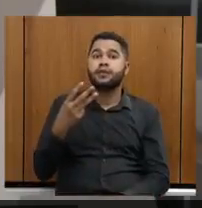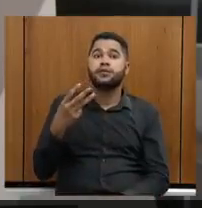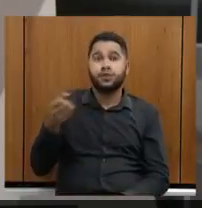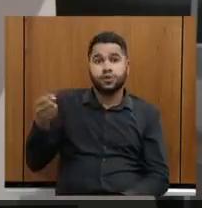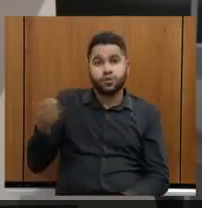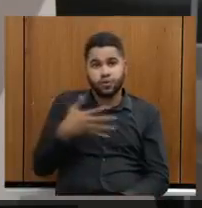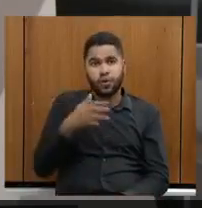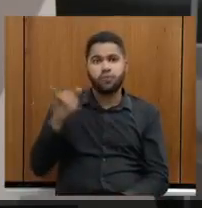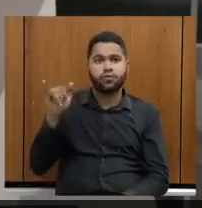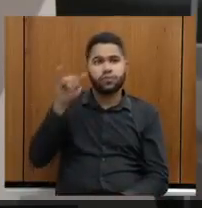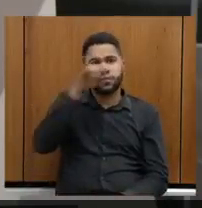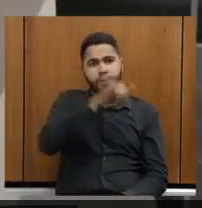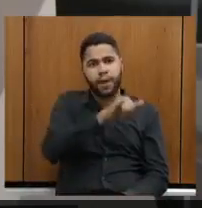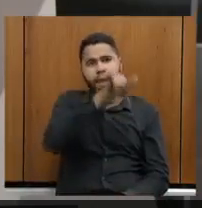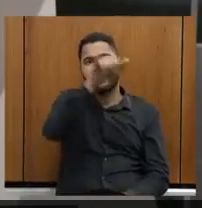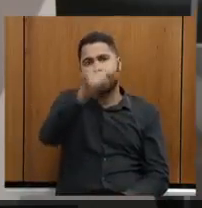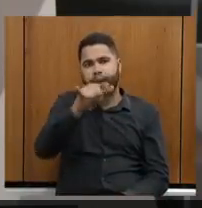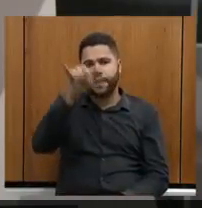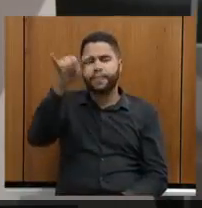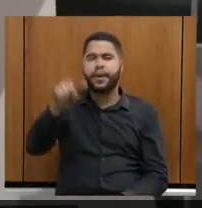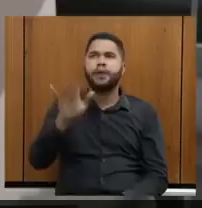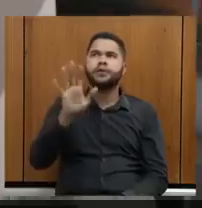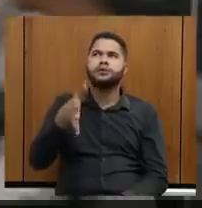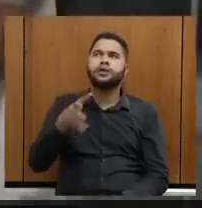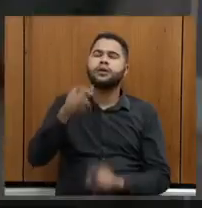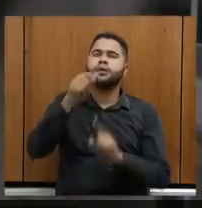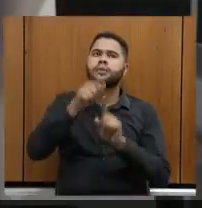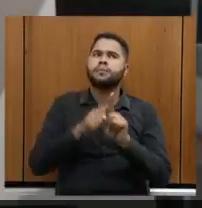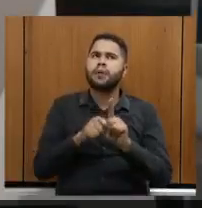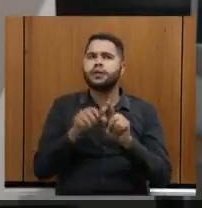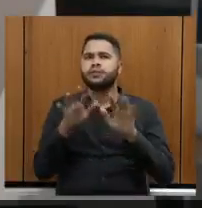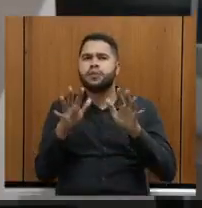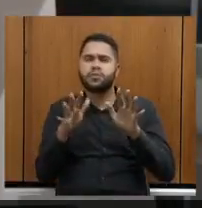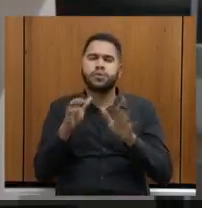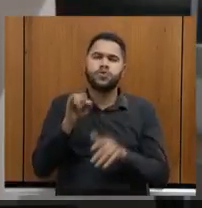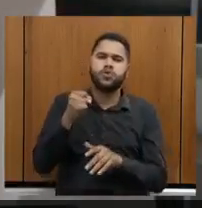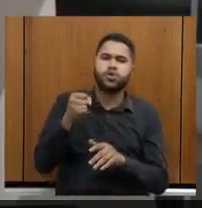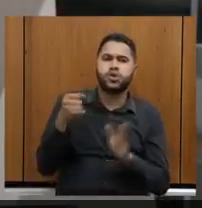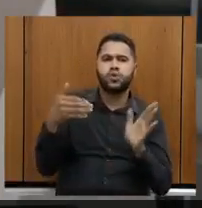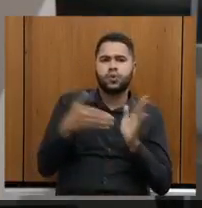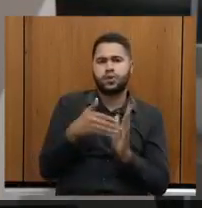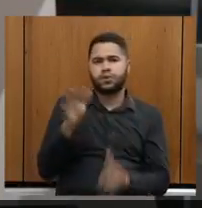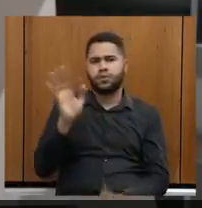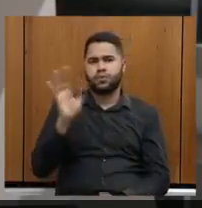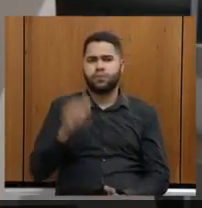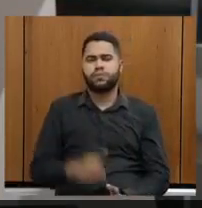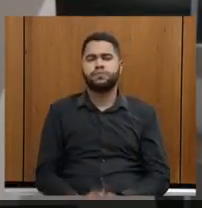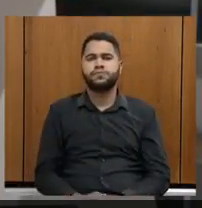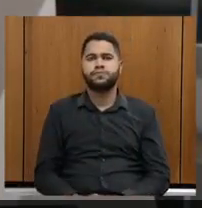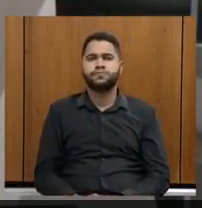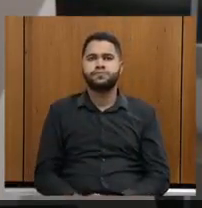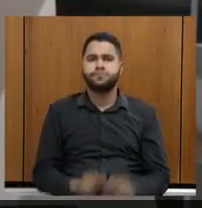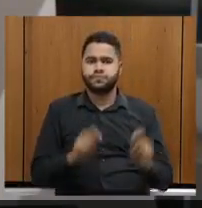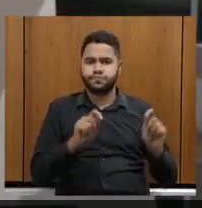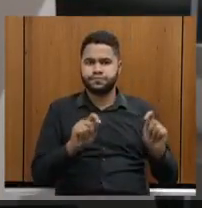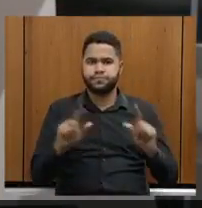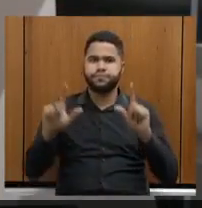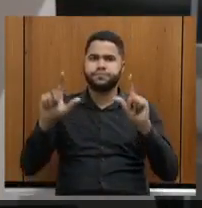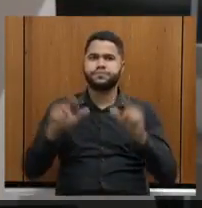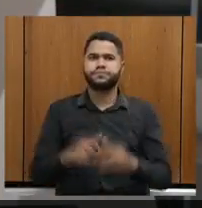voos. Isso vai ser já para o mês, meados de janeiro para o mês de fevereiro. Pode passar?